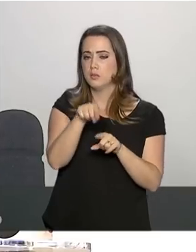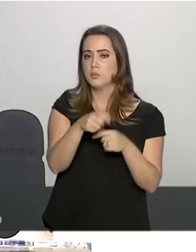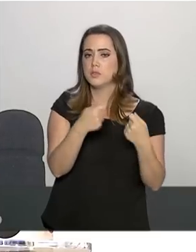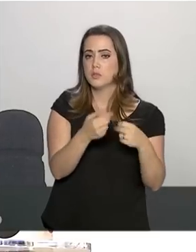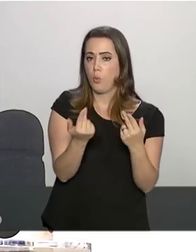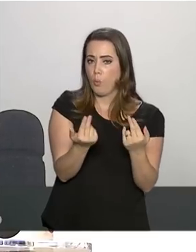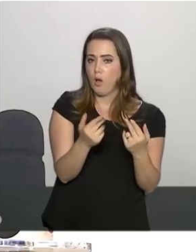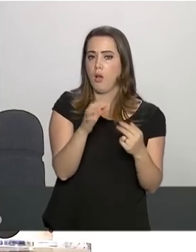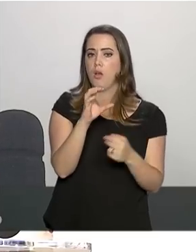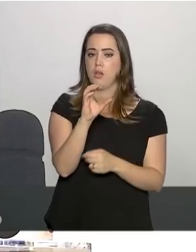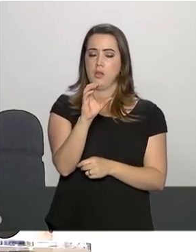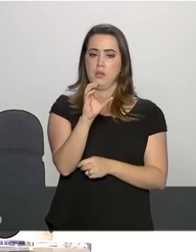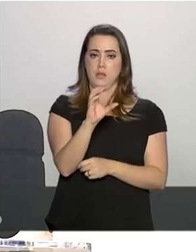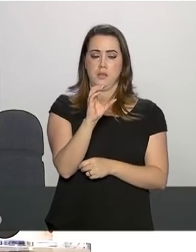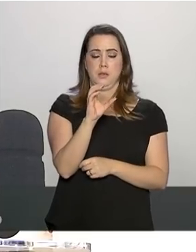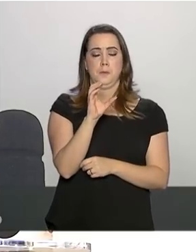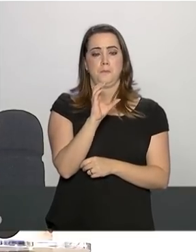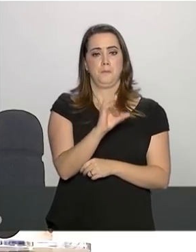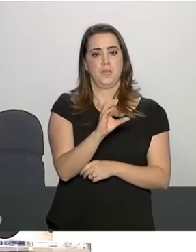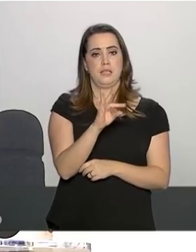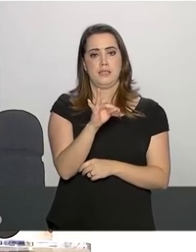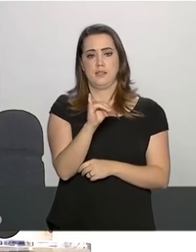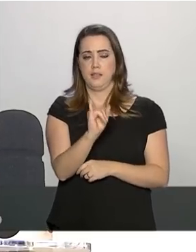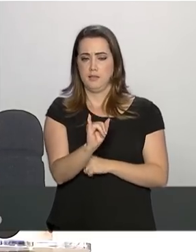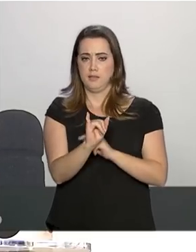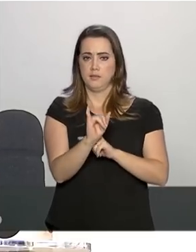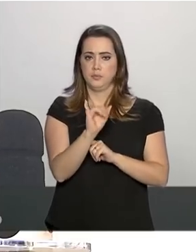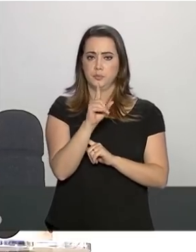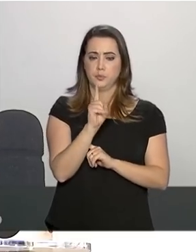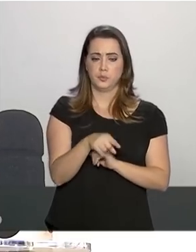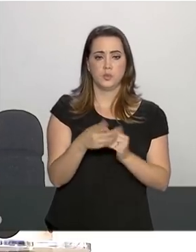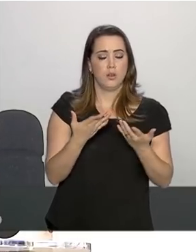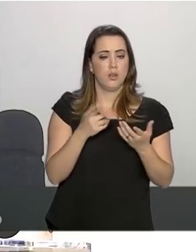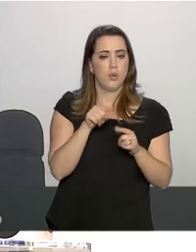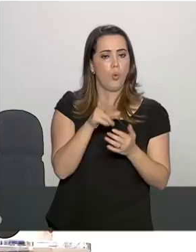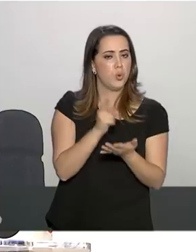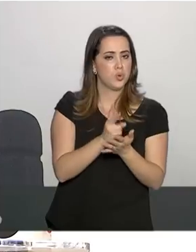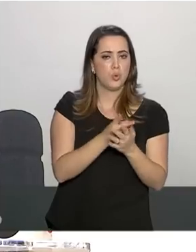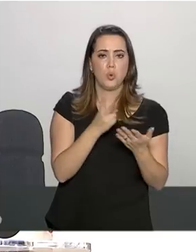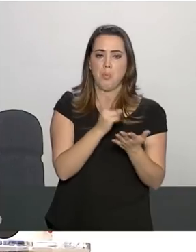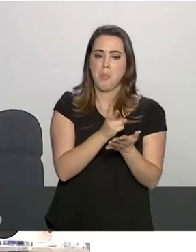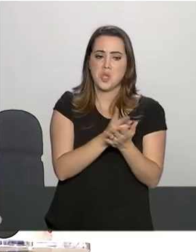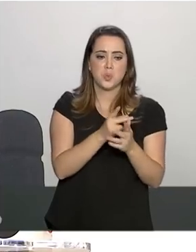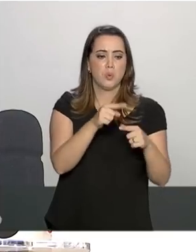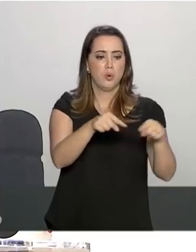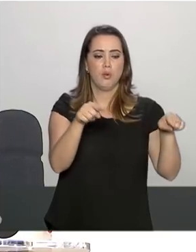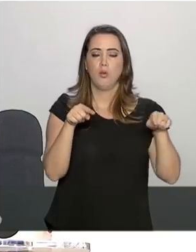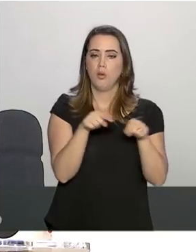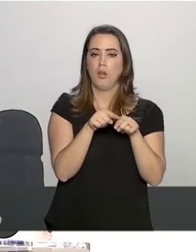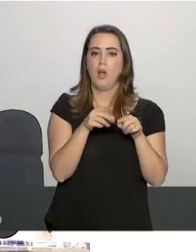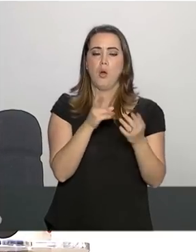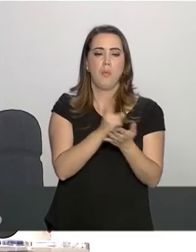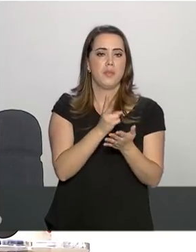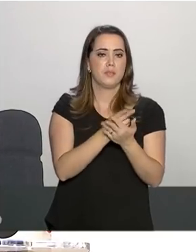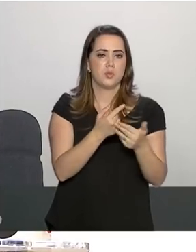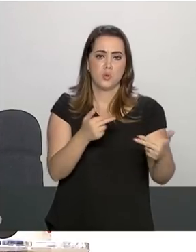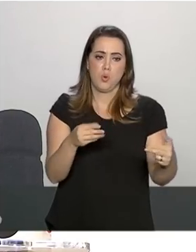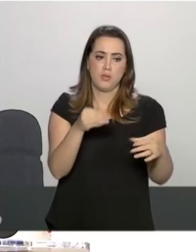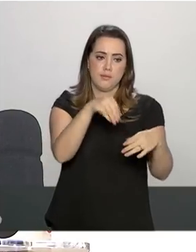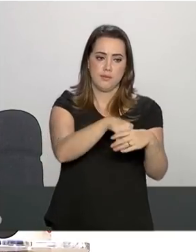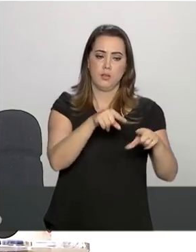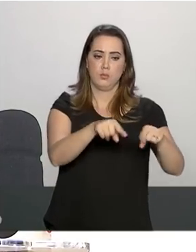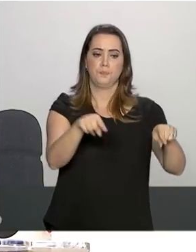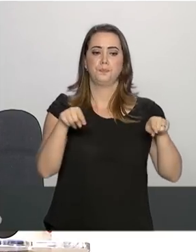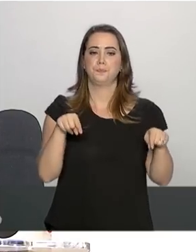-intensiva. Mas ele se mantém no mesmo quarto, com os mesmos equipamentos e com os mesmos procedimentos. General,